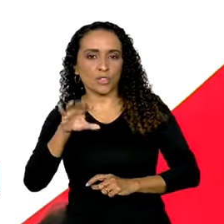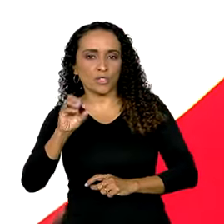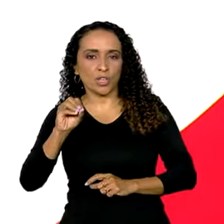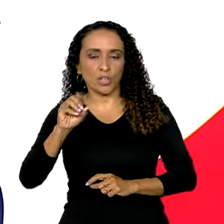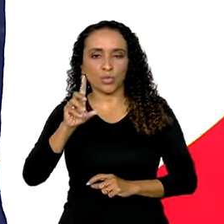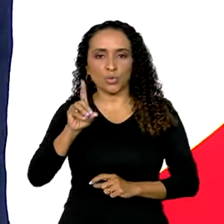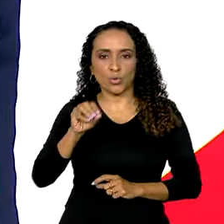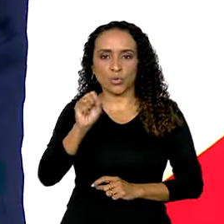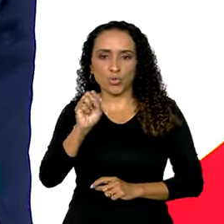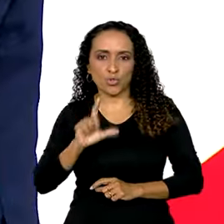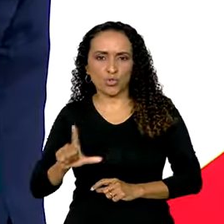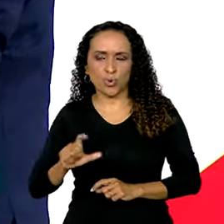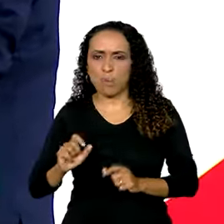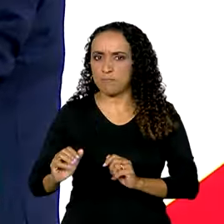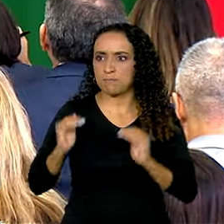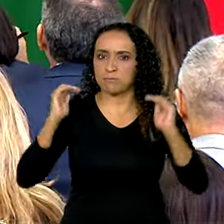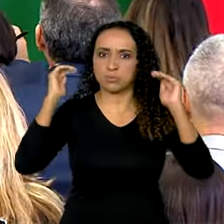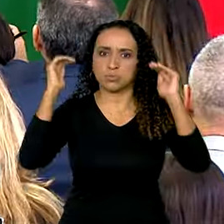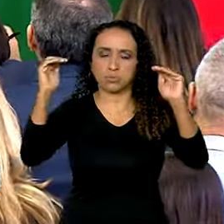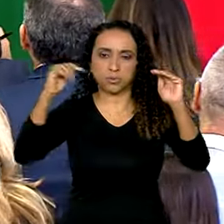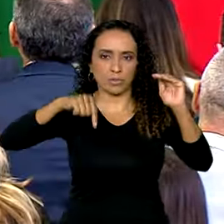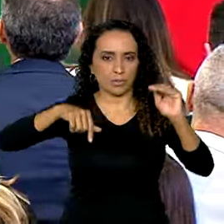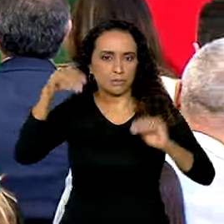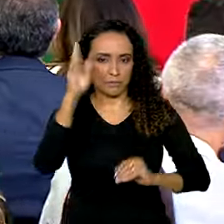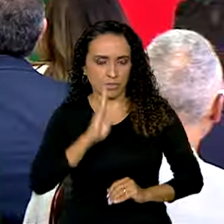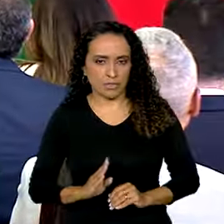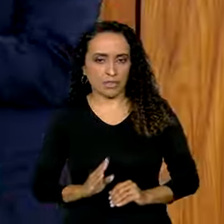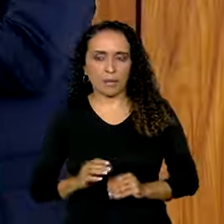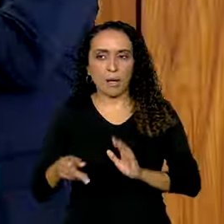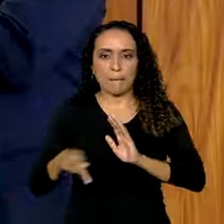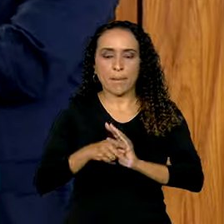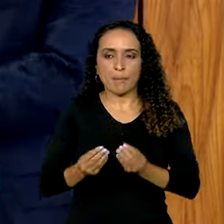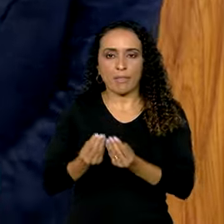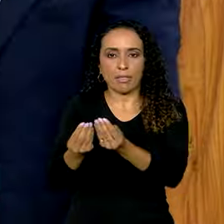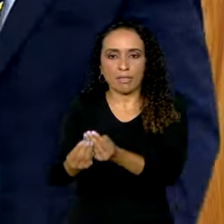alta condecoração brasileira atribuída a cidadãos estrangeiros.